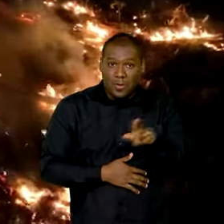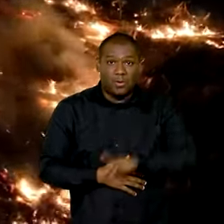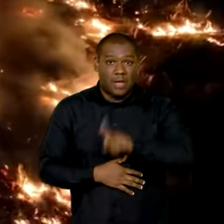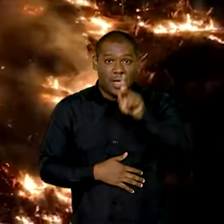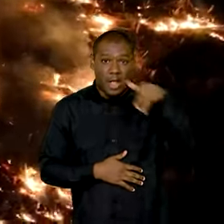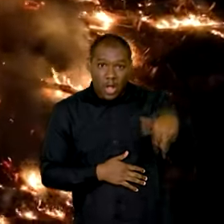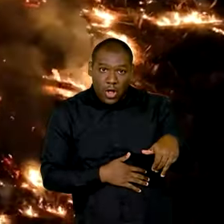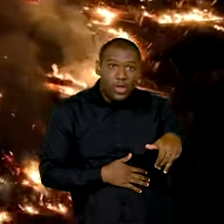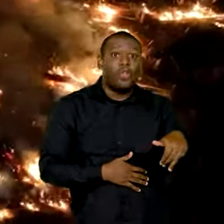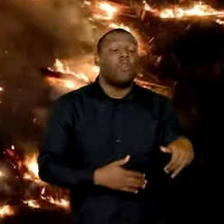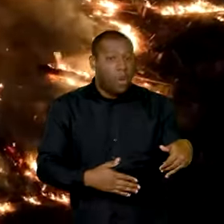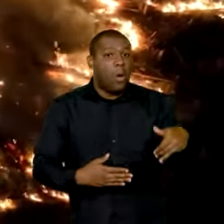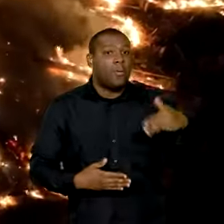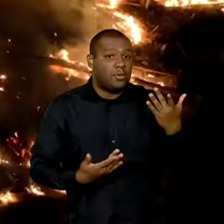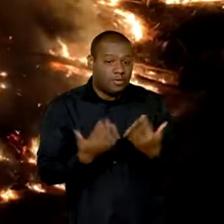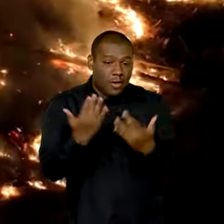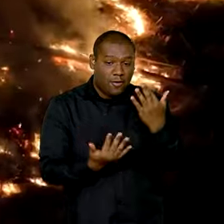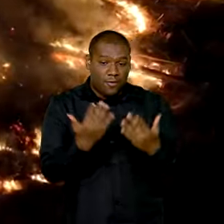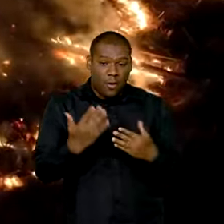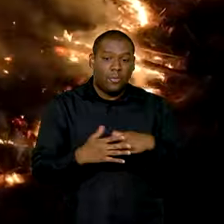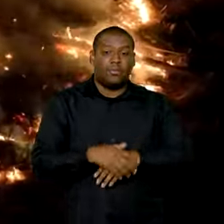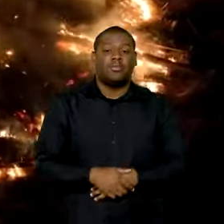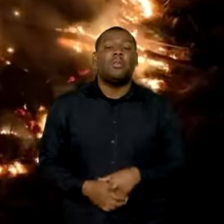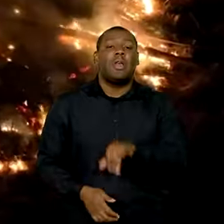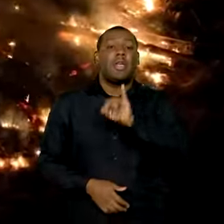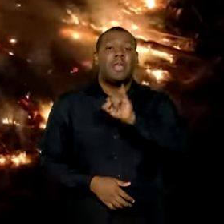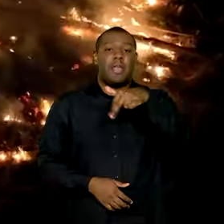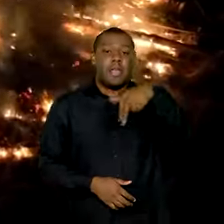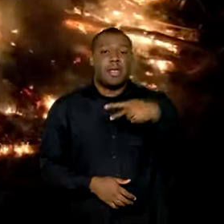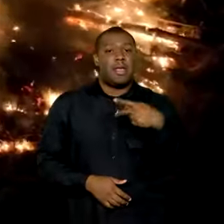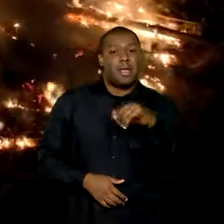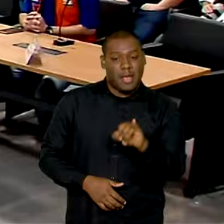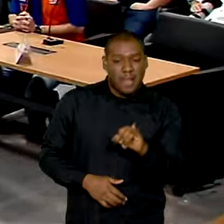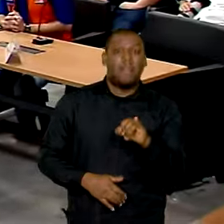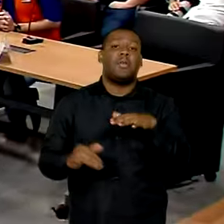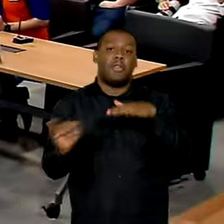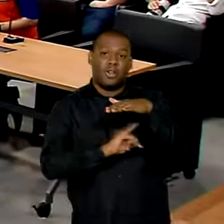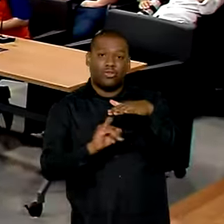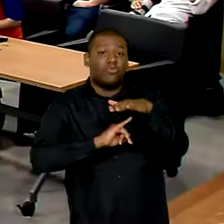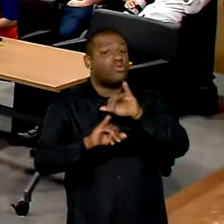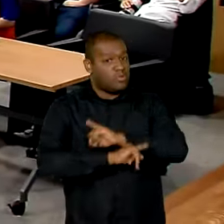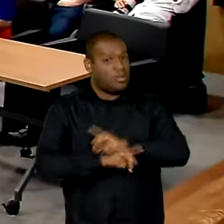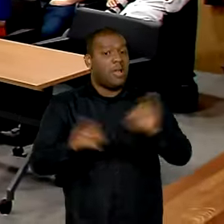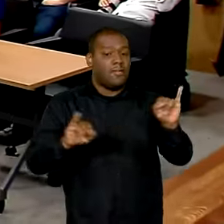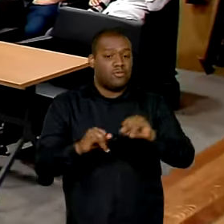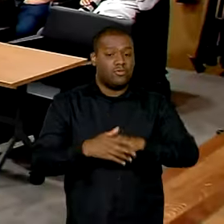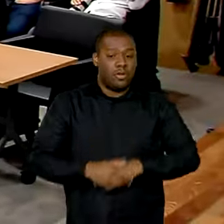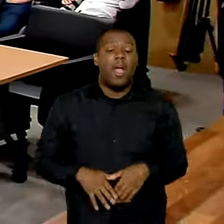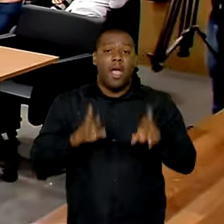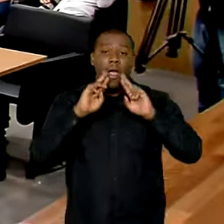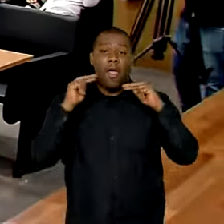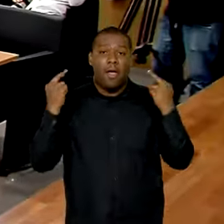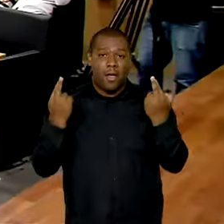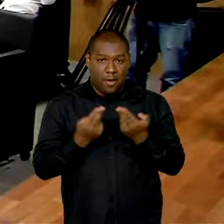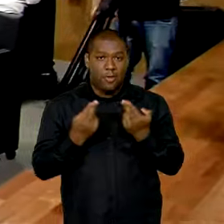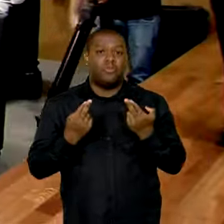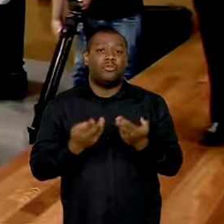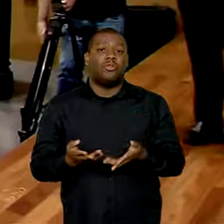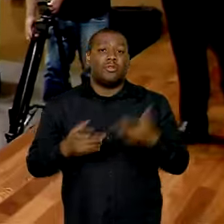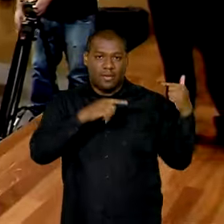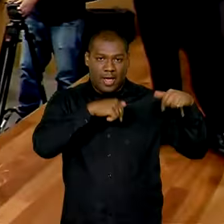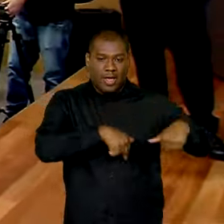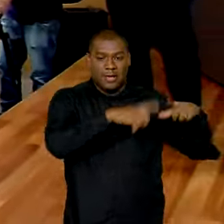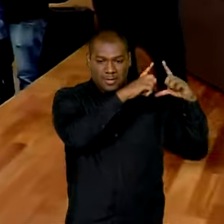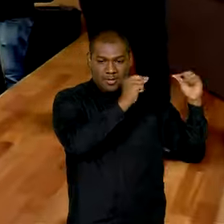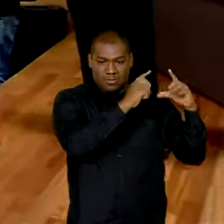segundo dados do INPE, o Instituto Nacional de Pesquisas Espaciais. Em reunião na sede do Preve Fogo, em Brasília,